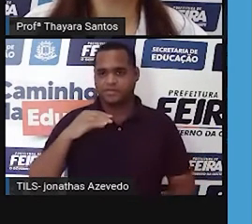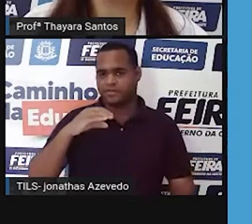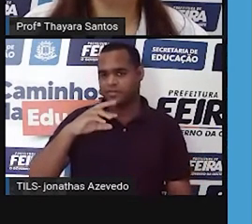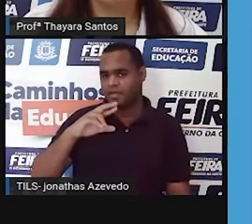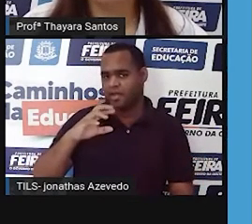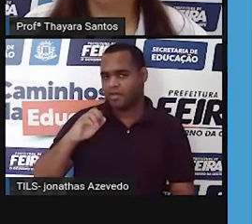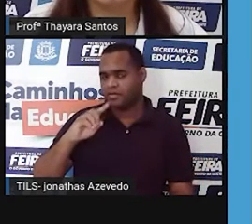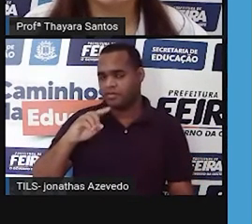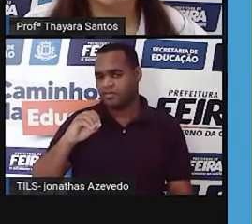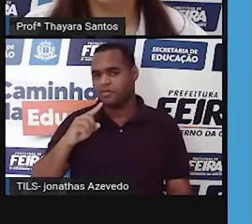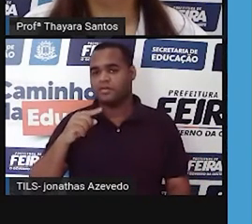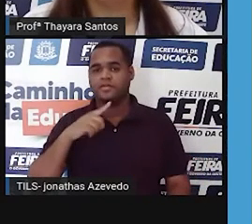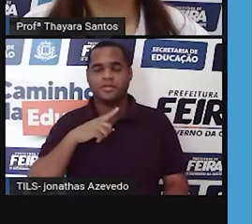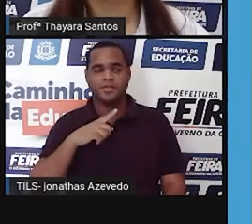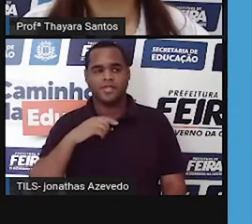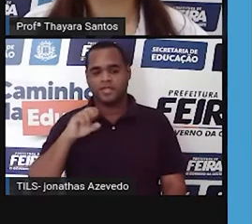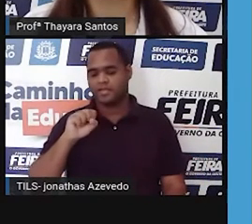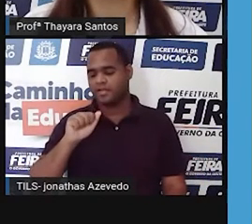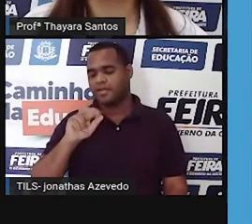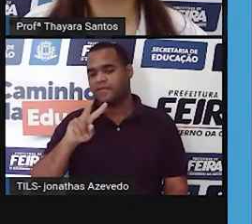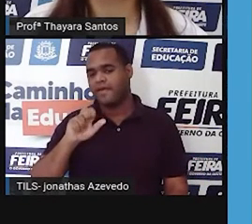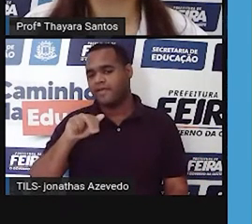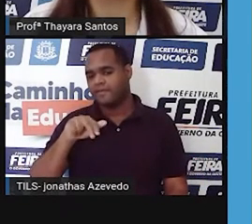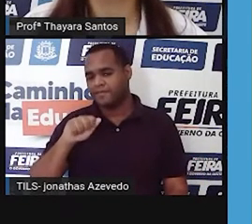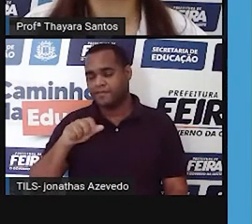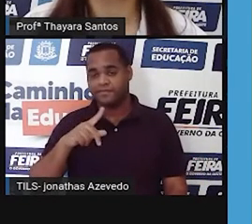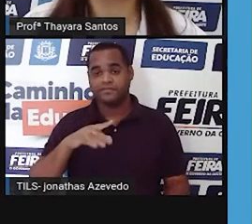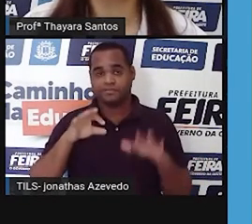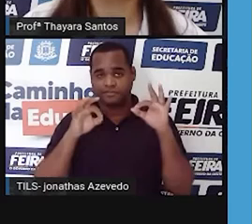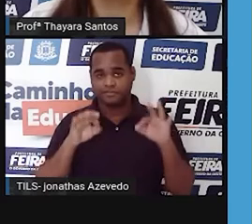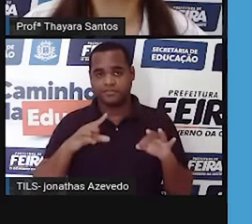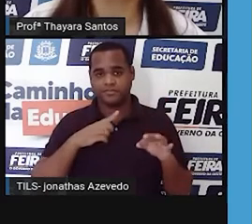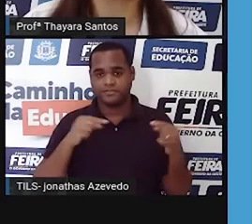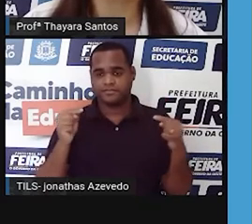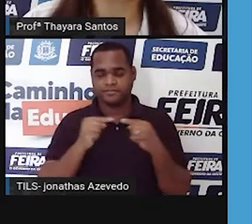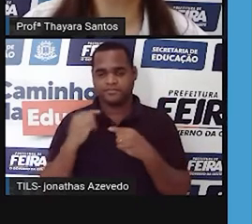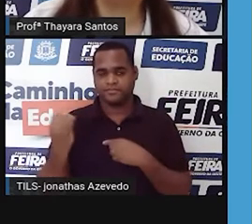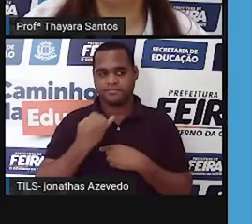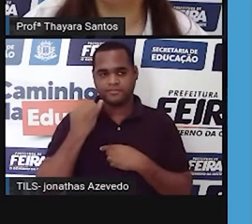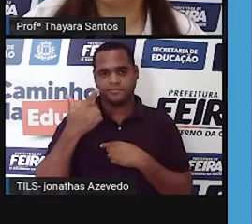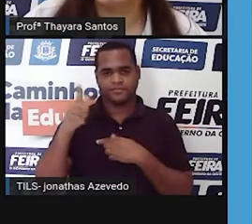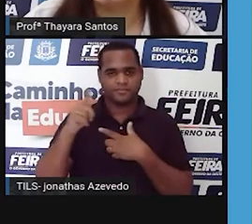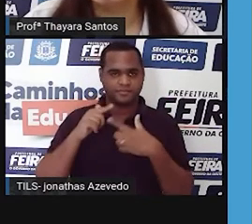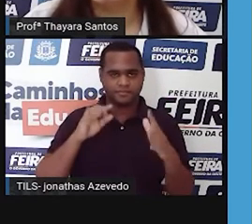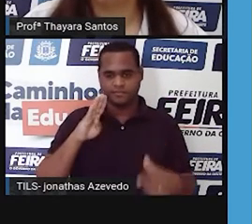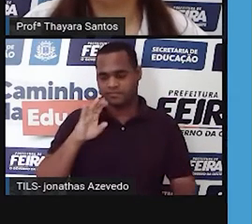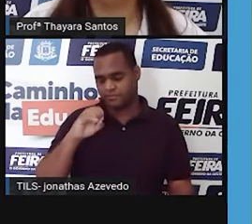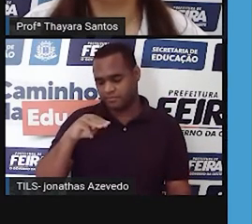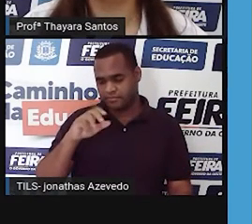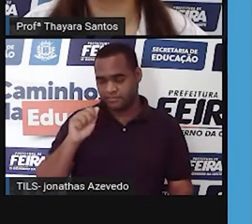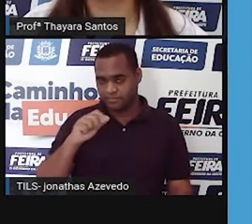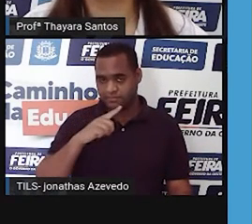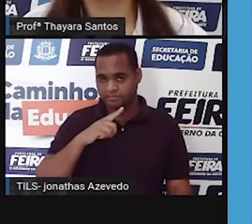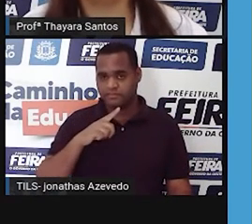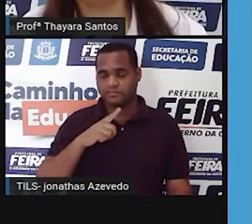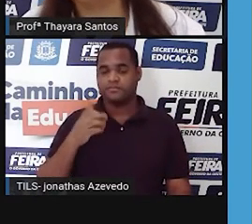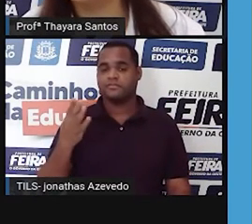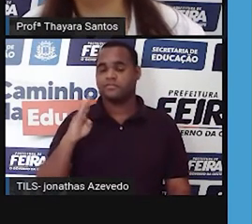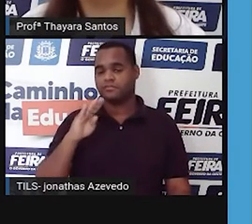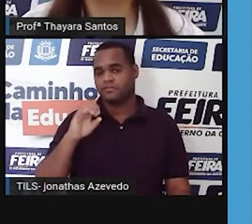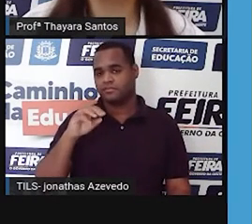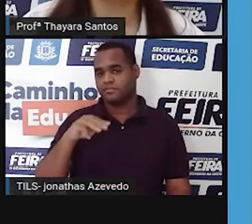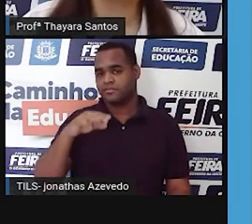e também tem savanas. Isso justamente porque ele tem influência direta de outros biomas ali, como o bioma